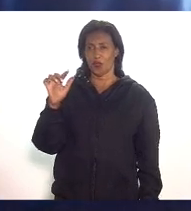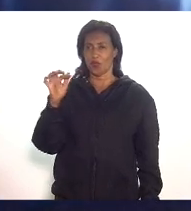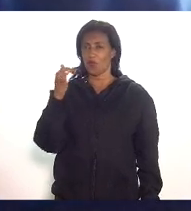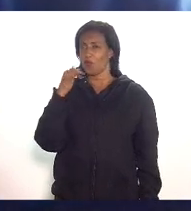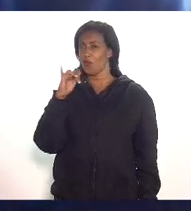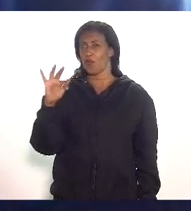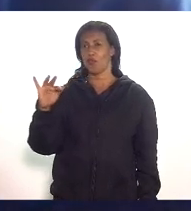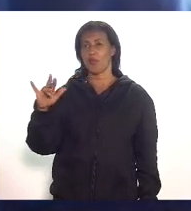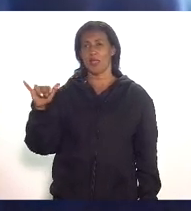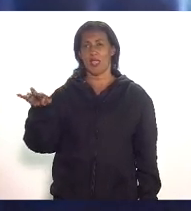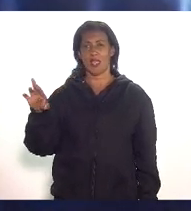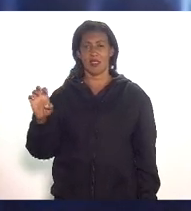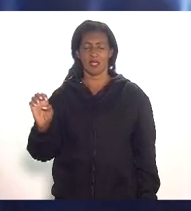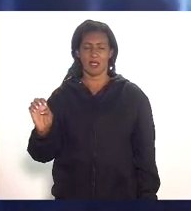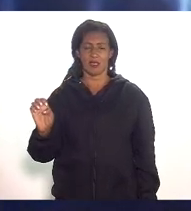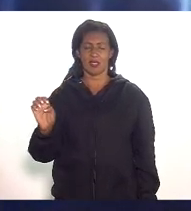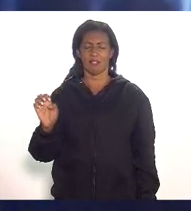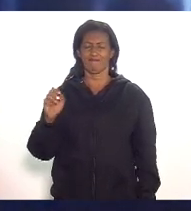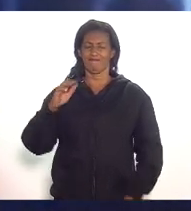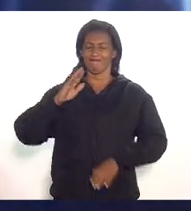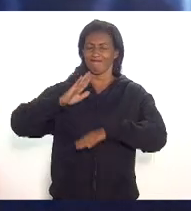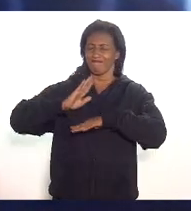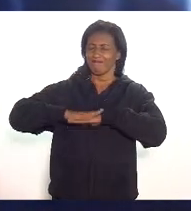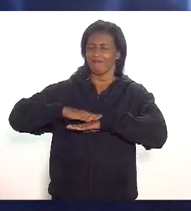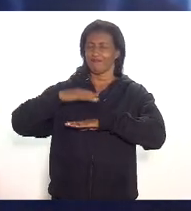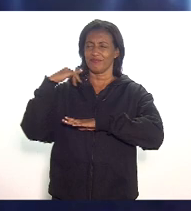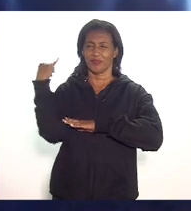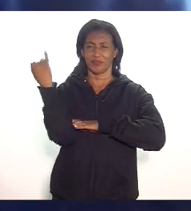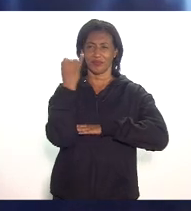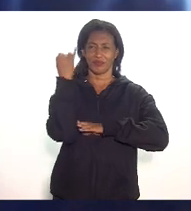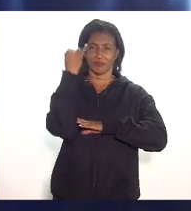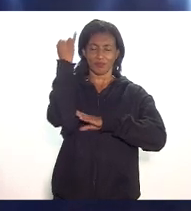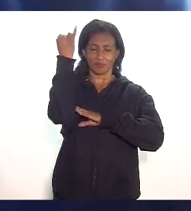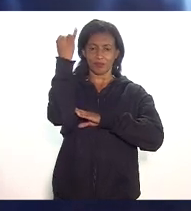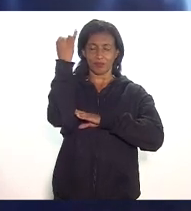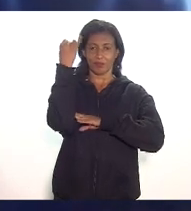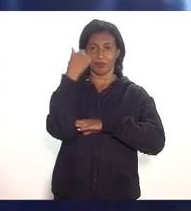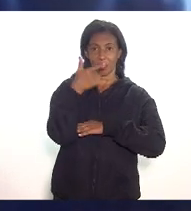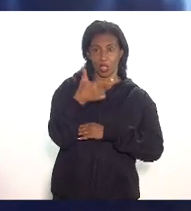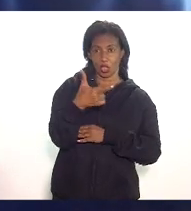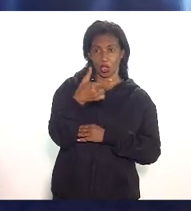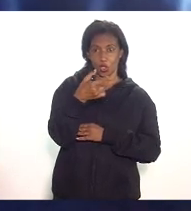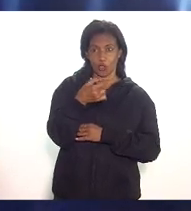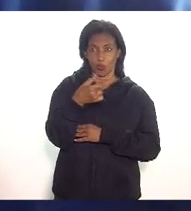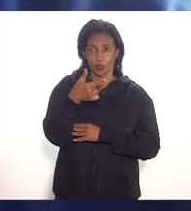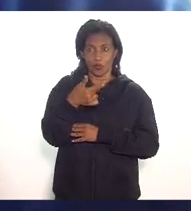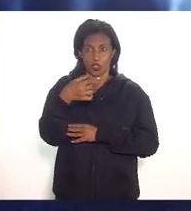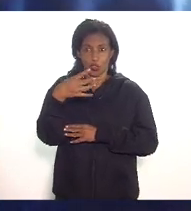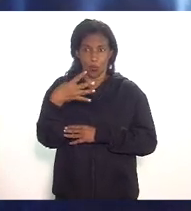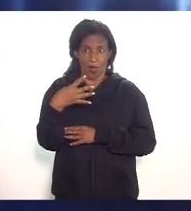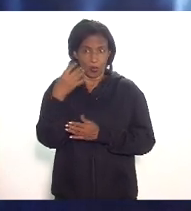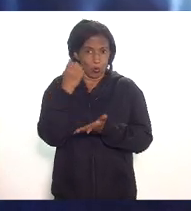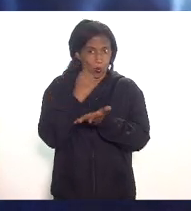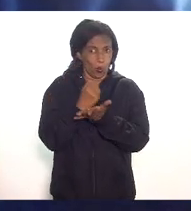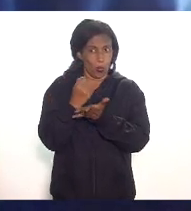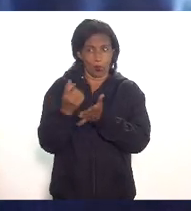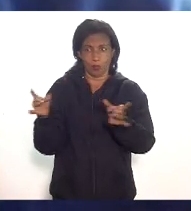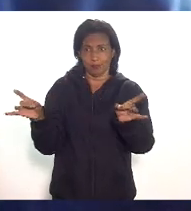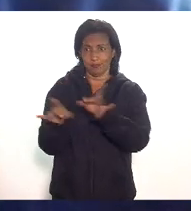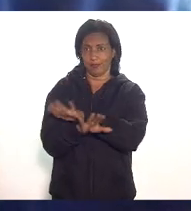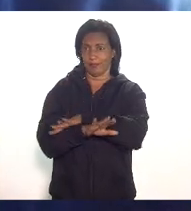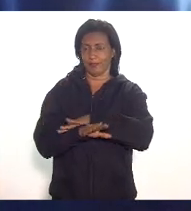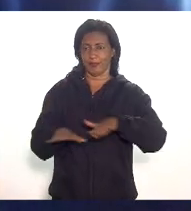Rio de Janeiro e em 2024 seus contratos se encerram e este ano nós teremos